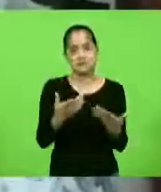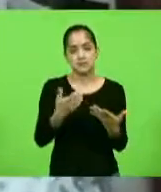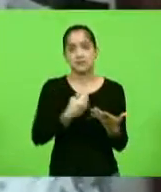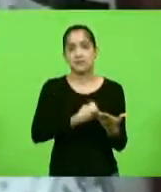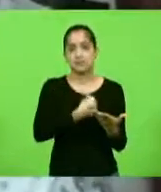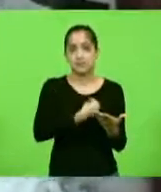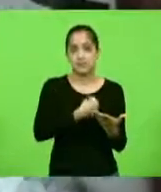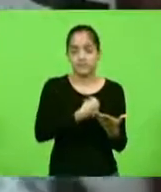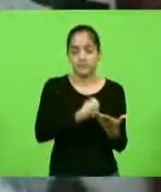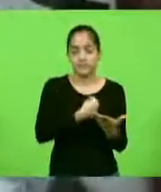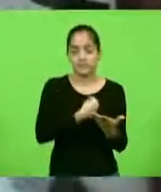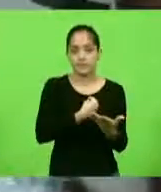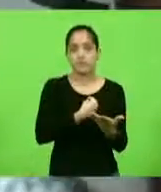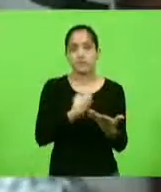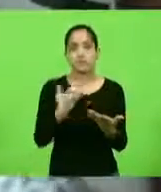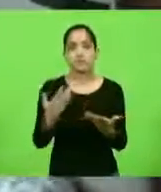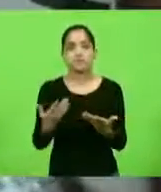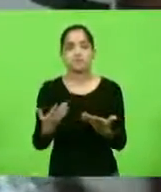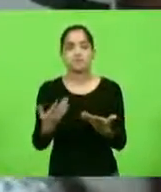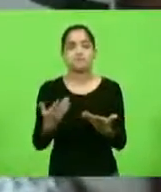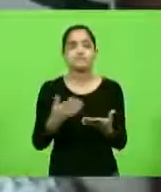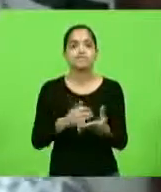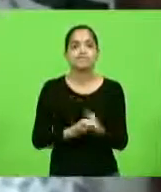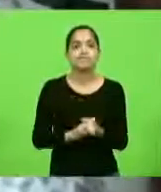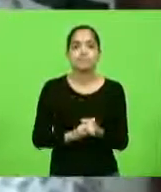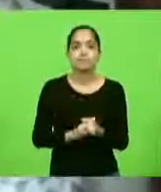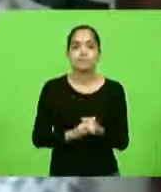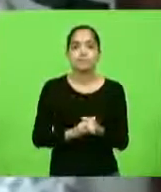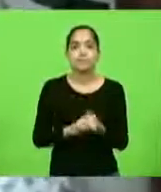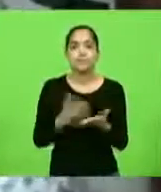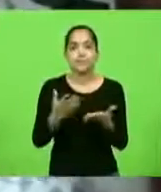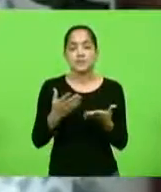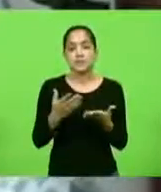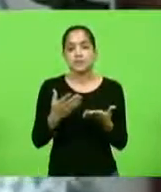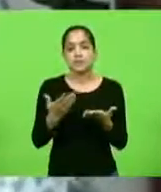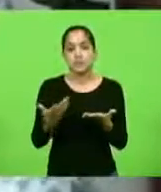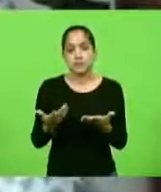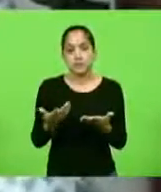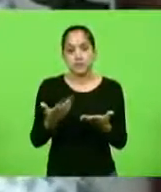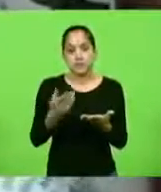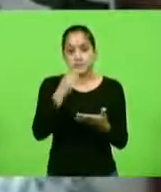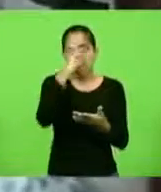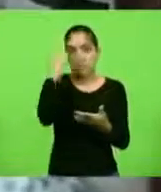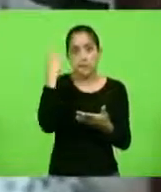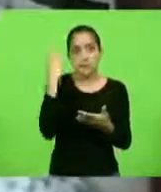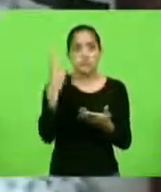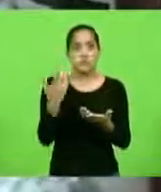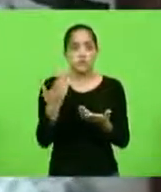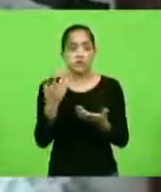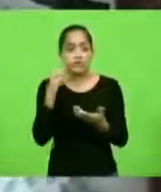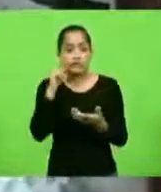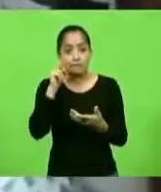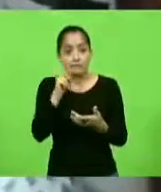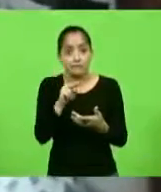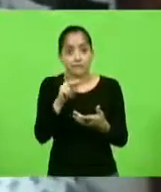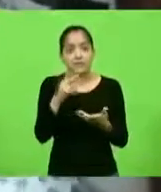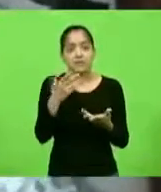estamos vivendo uma coisa que jamais eu espero, que alguém vá presenciar